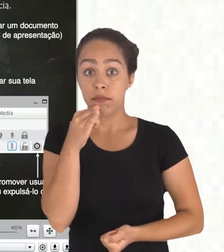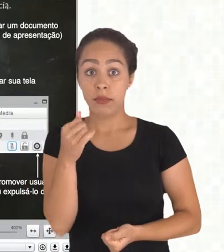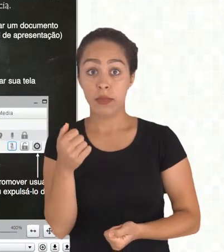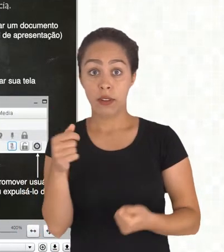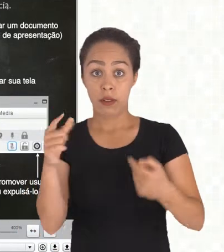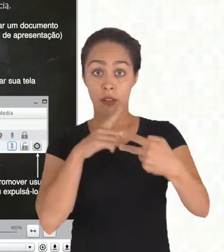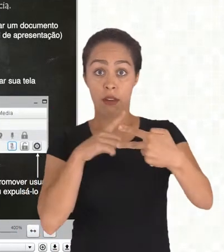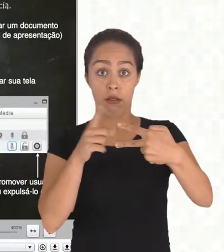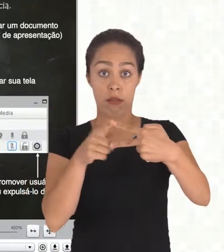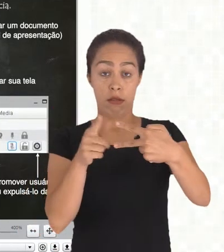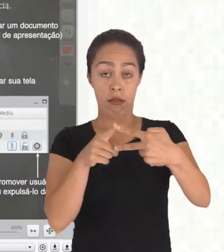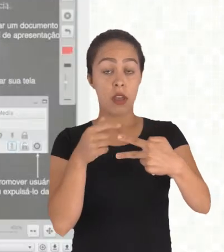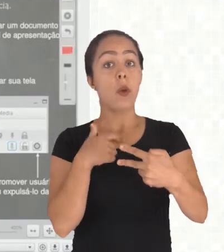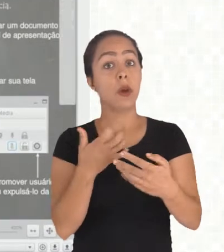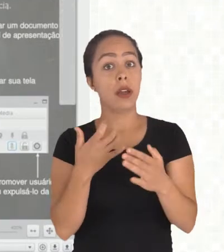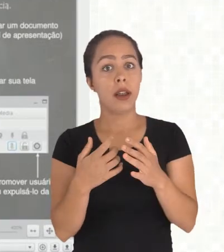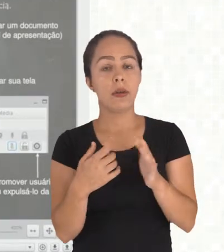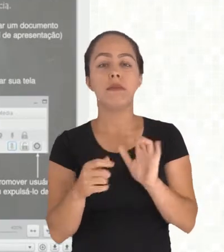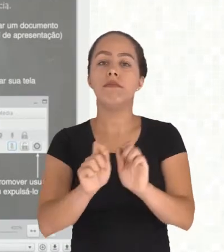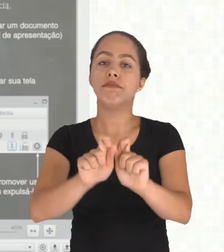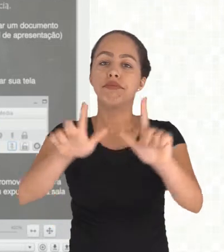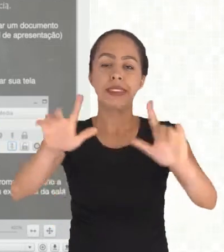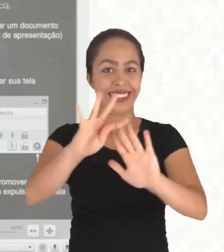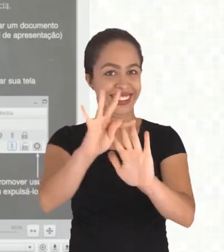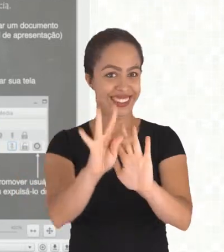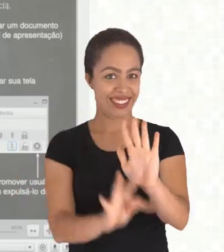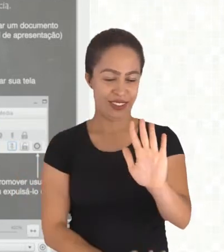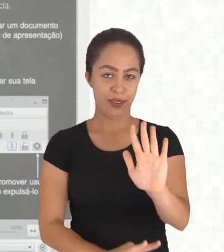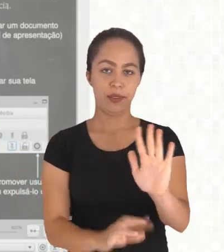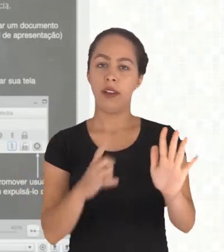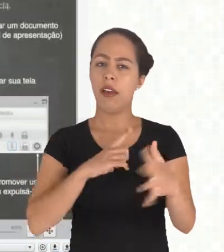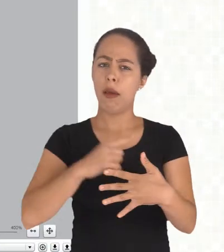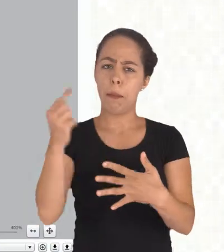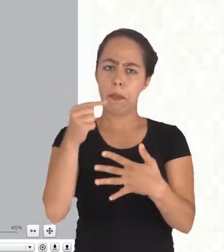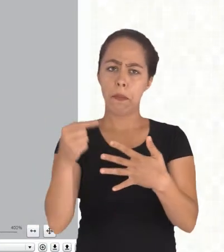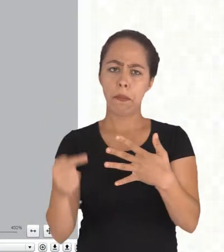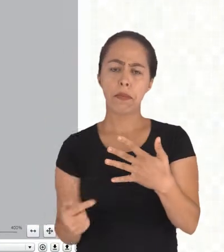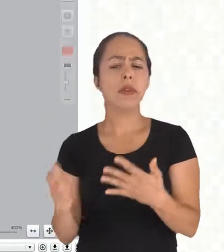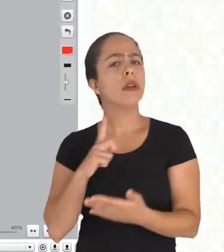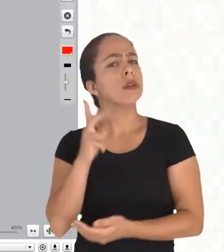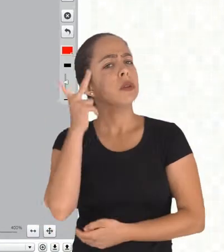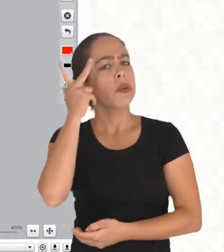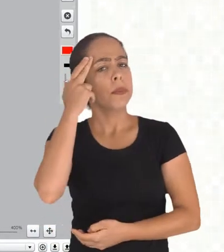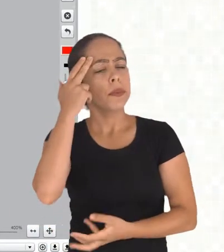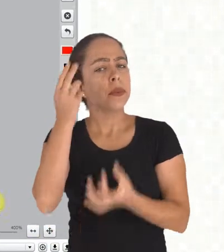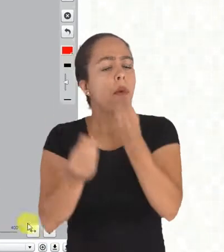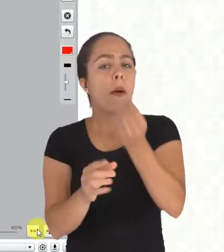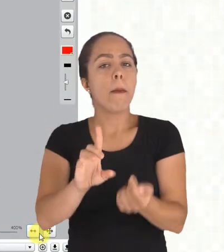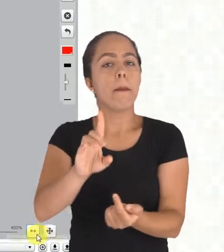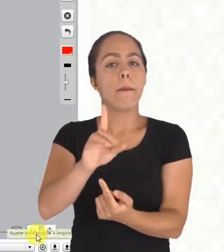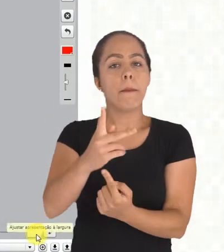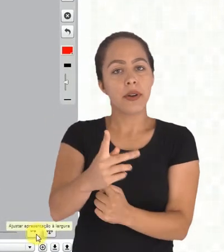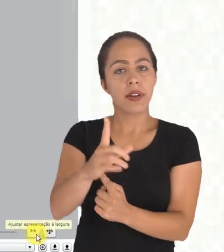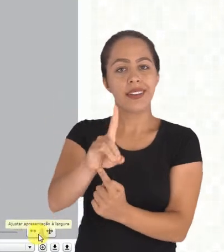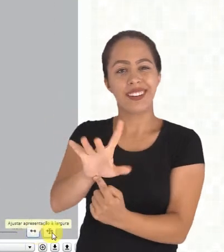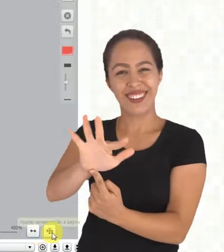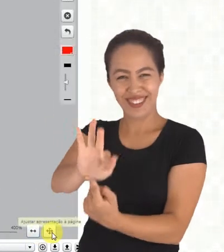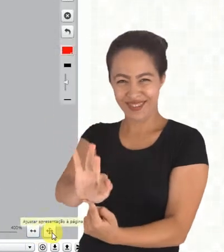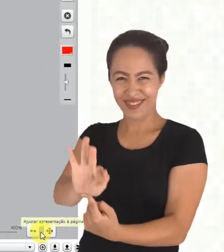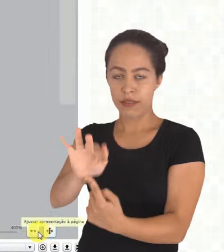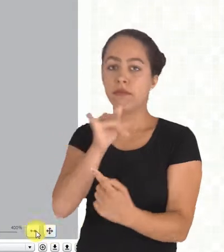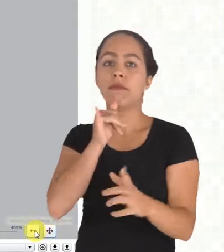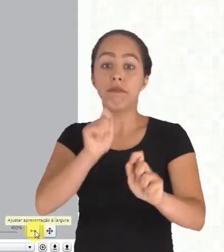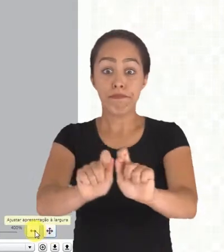o arquivo da apresentação tá certo? então por exemplo se eu quiser mostrar esse arquivo aqui vou abrir o texto aqui você tem as ferramentas